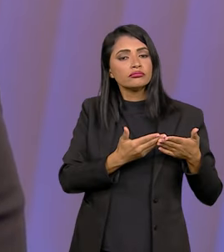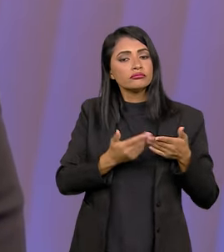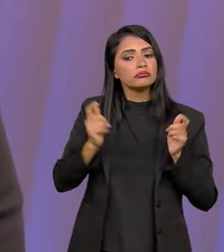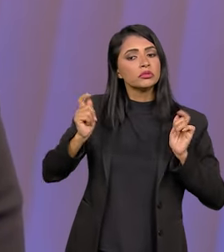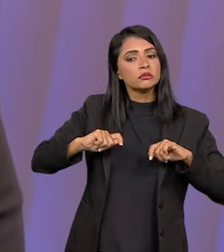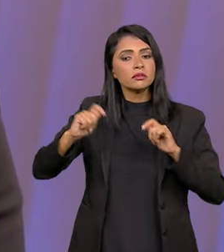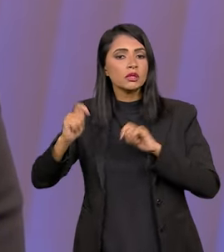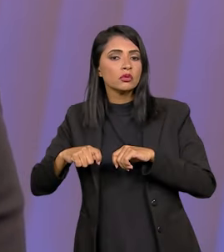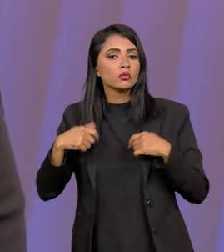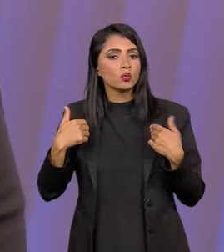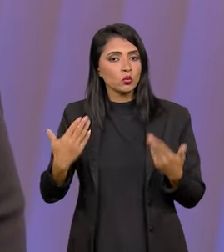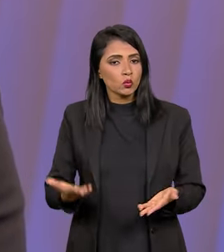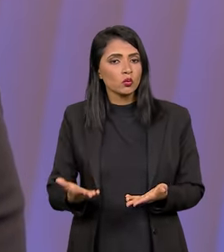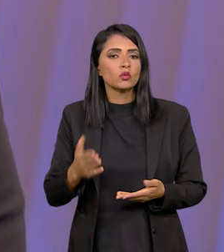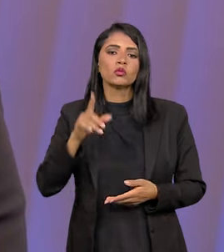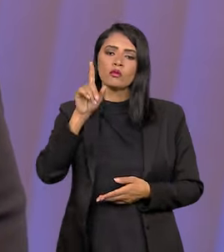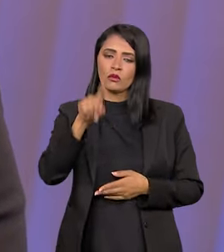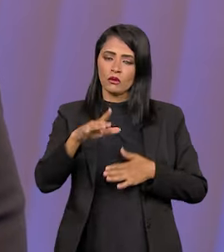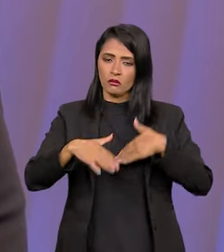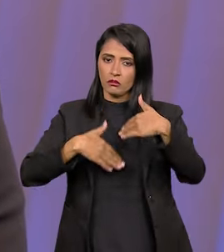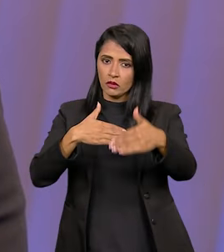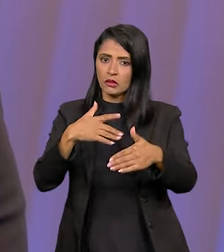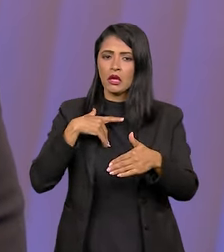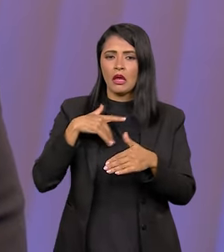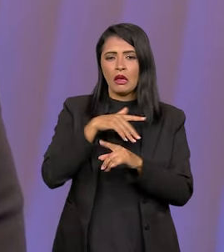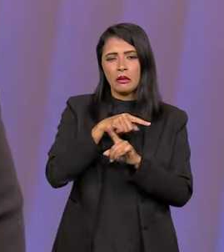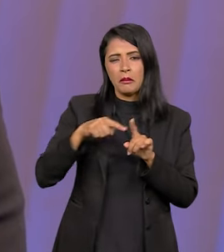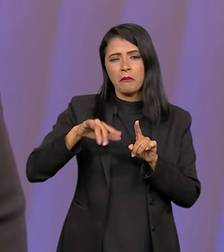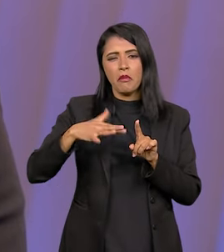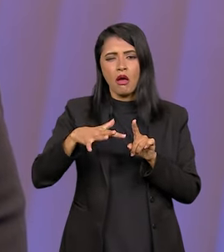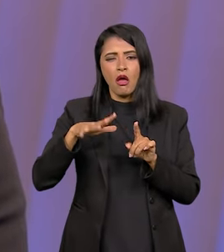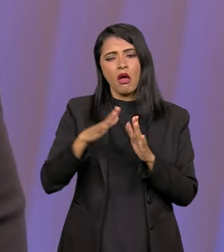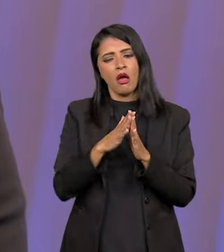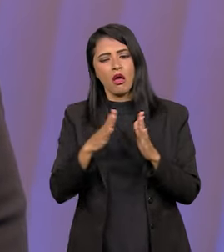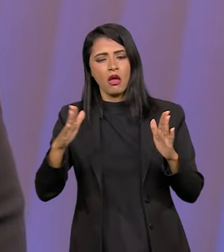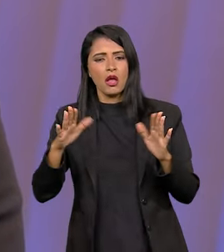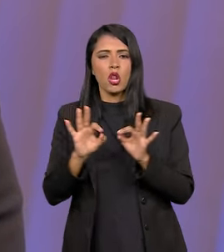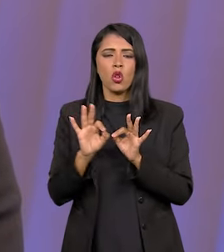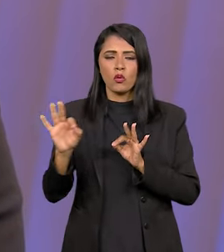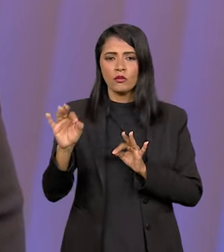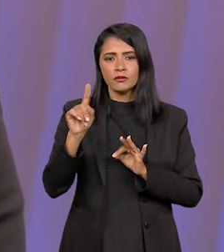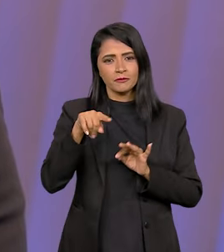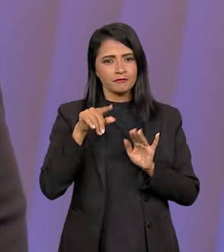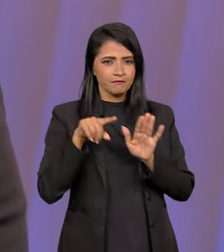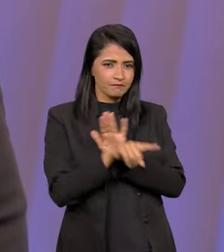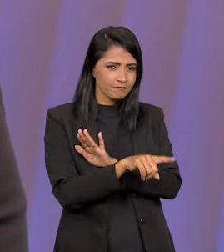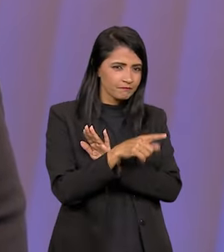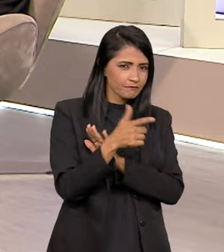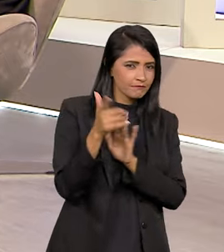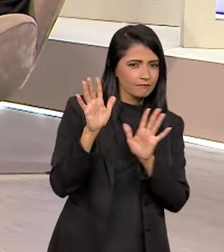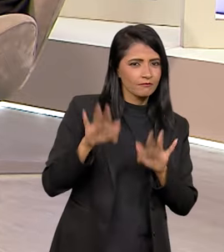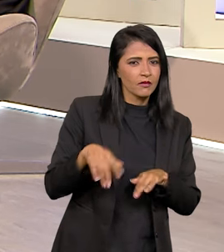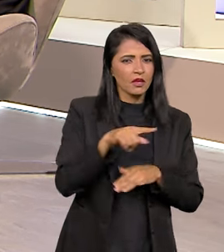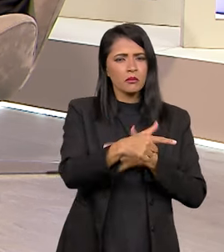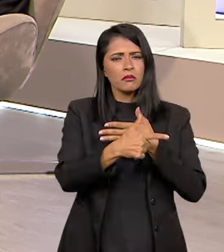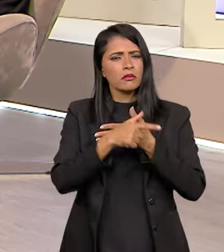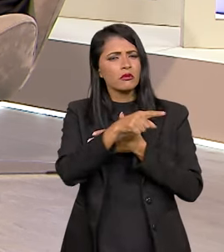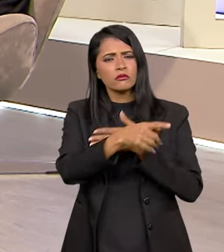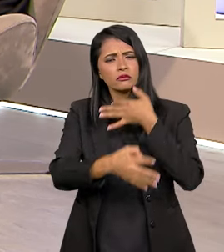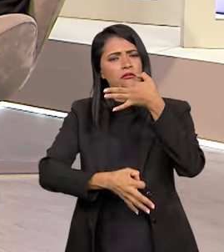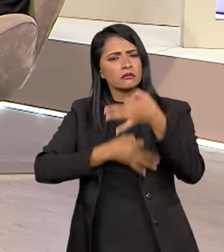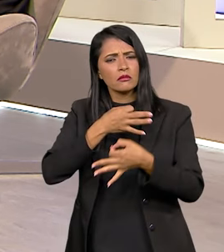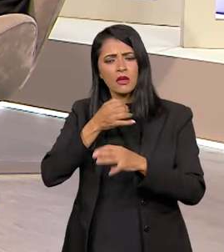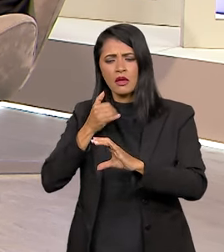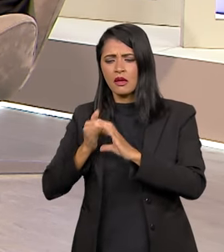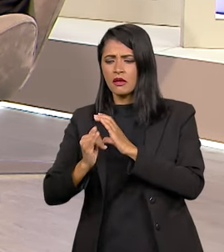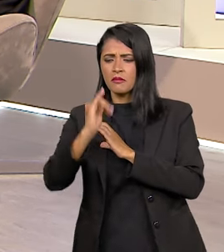ser feita, o governo está estudando essas possibilidades. Então, é um processo de médio a longo prazo ainda. Ah, Presidente, para finalizar, eu queria saber qual